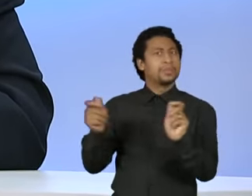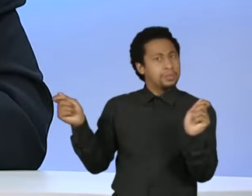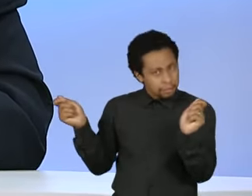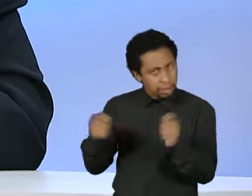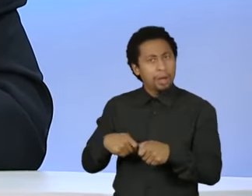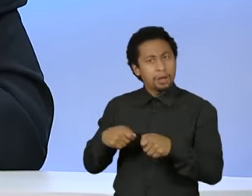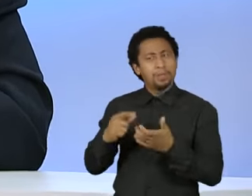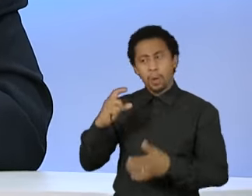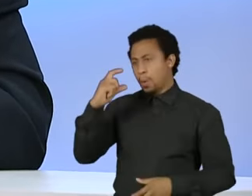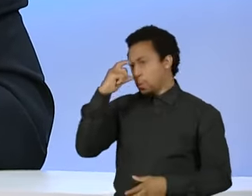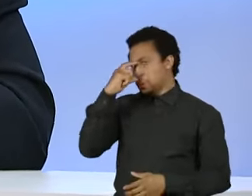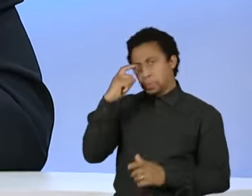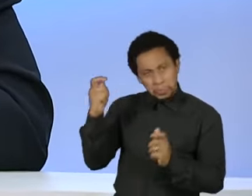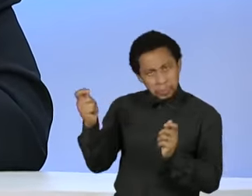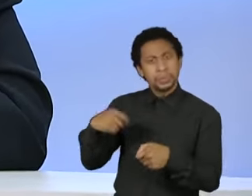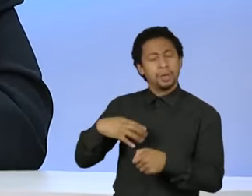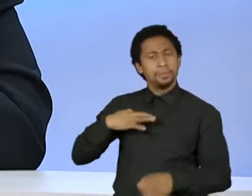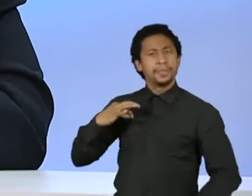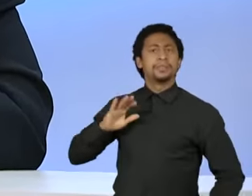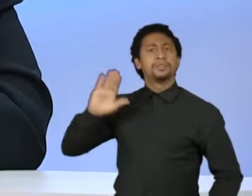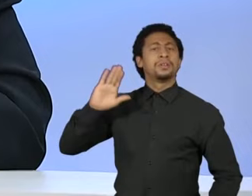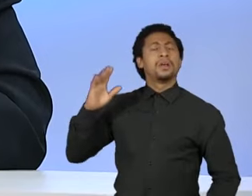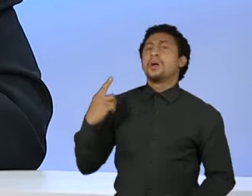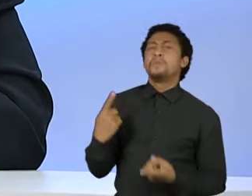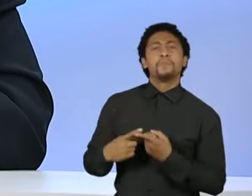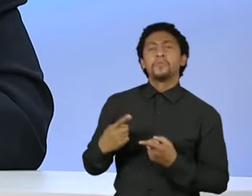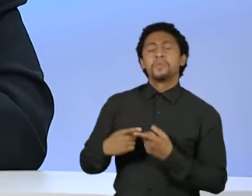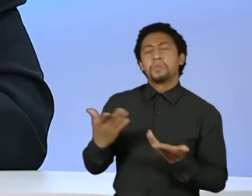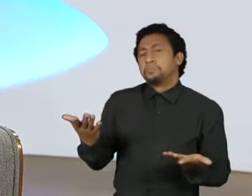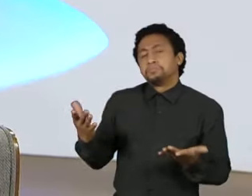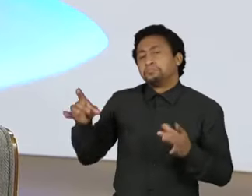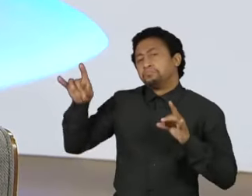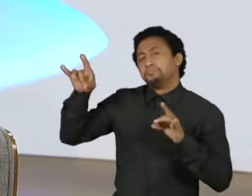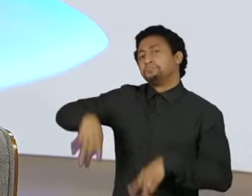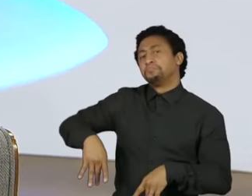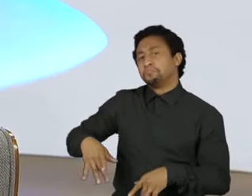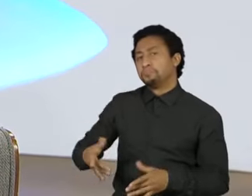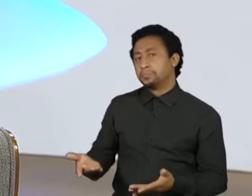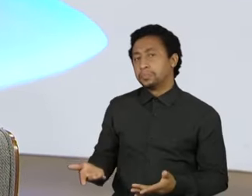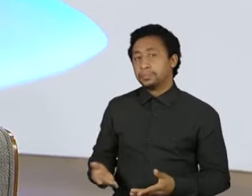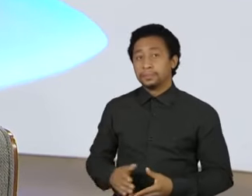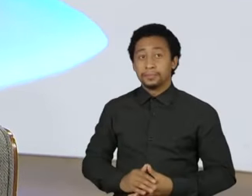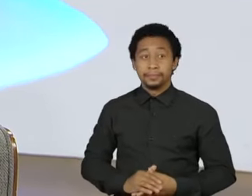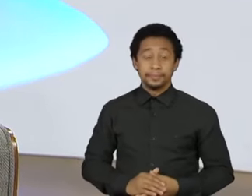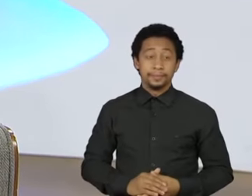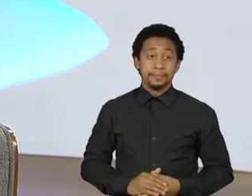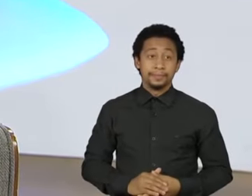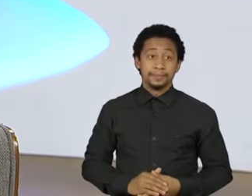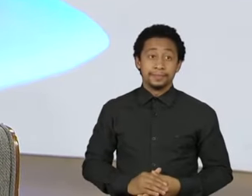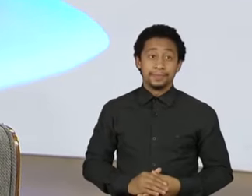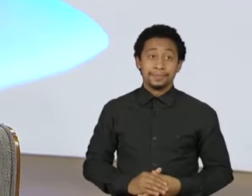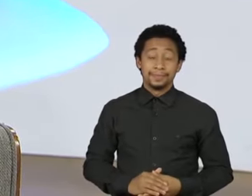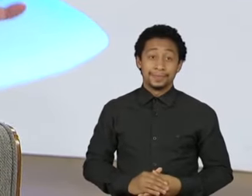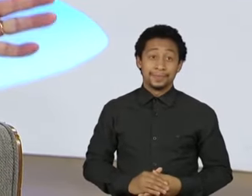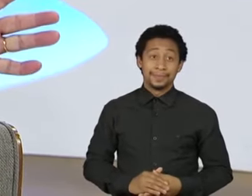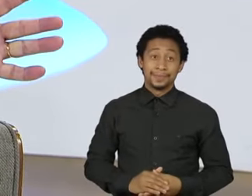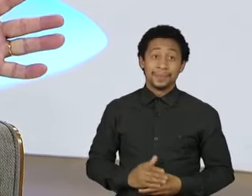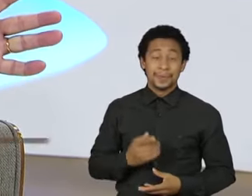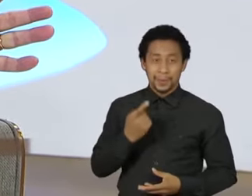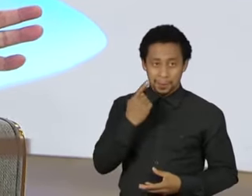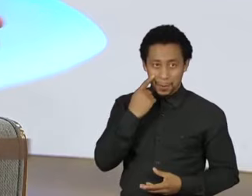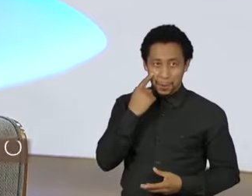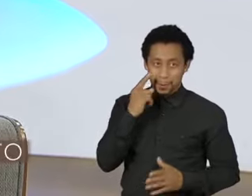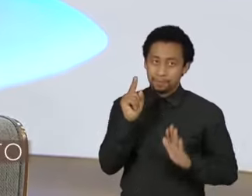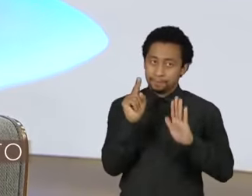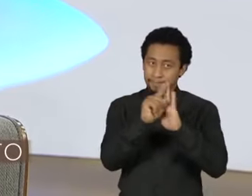nome dele. Queria saber também por que esse projeto naufragou. Rodrigo? Olha, Rodrigo, você traz um conjunto de